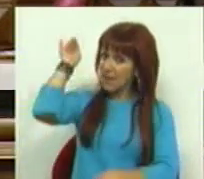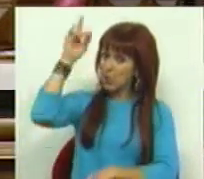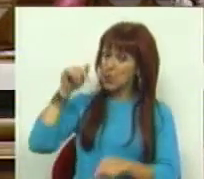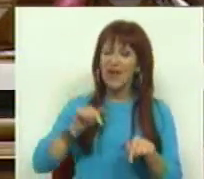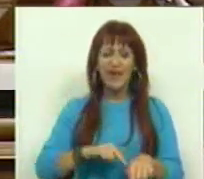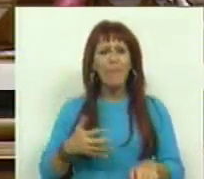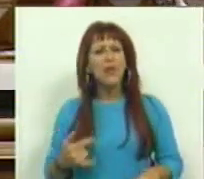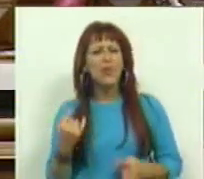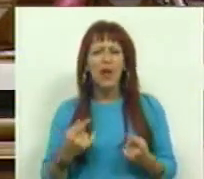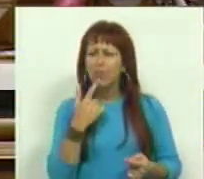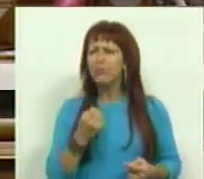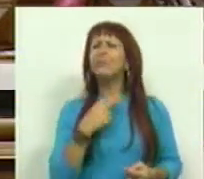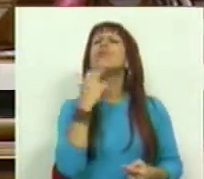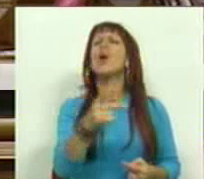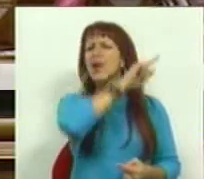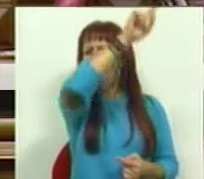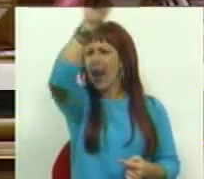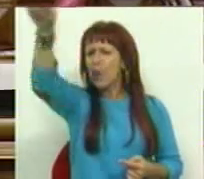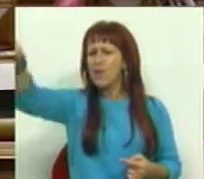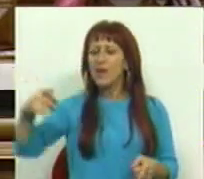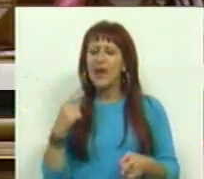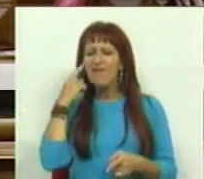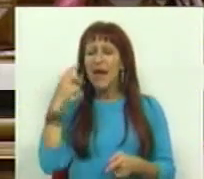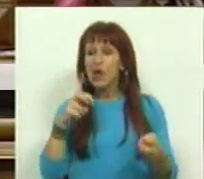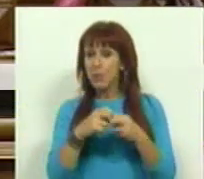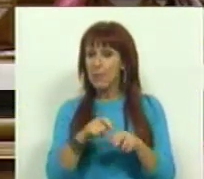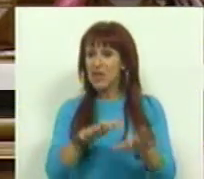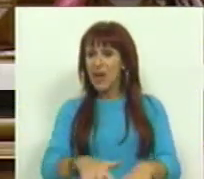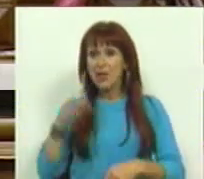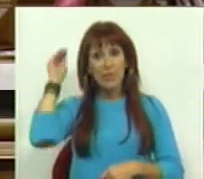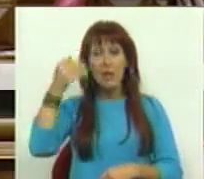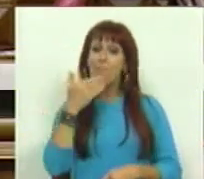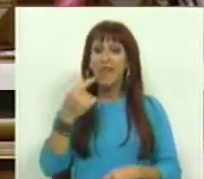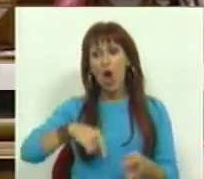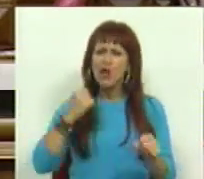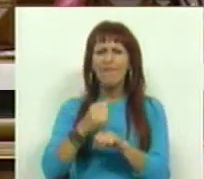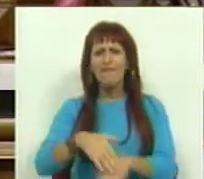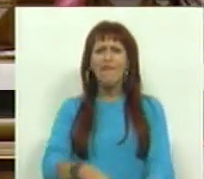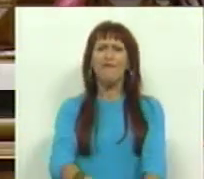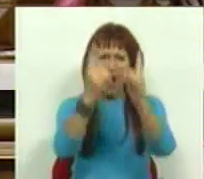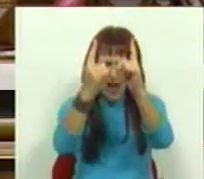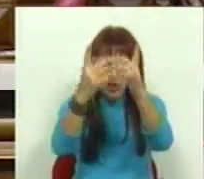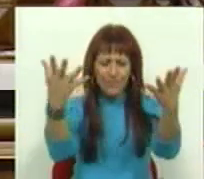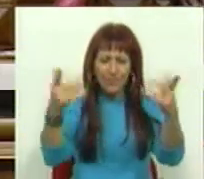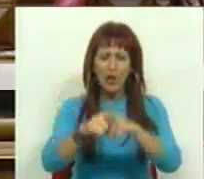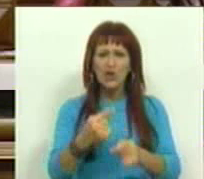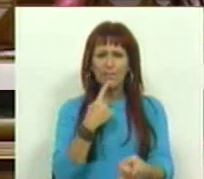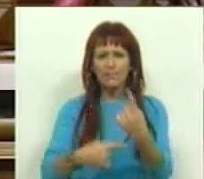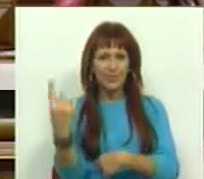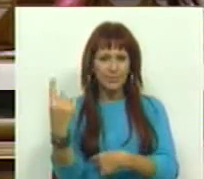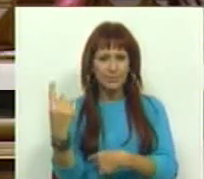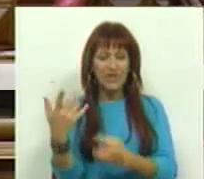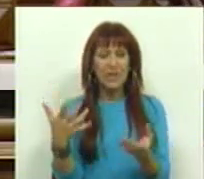E neste momento há muitas vozes lá fora que vêem os problemas na Assembleia da República e que pedem para nós atuarmos. Nós temos vindo a denunciá-lo.